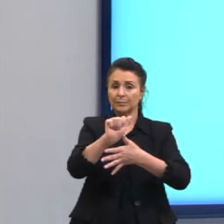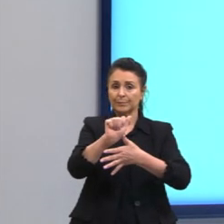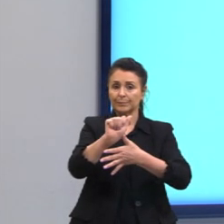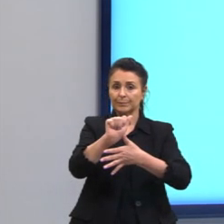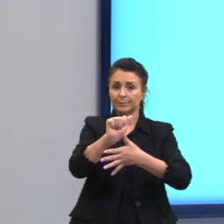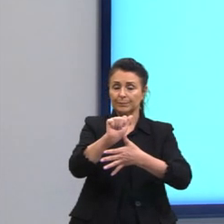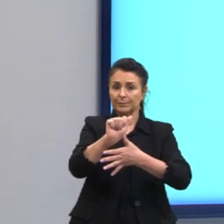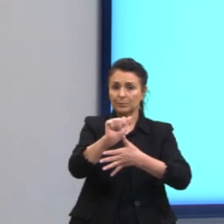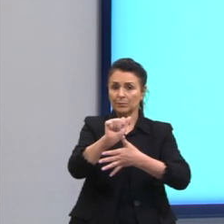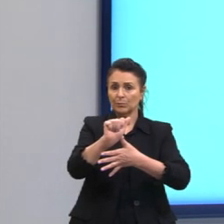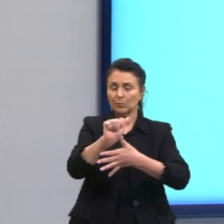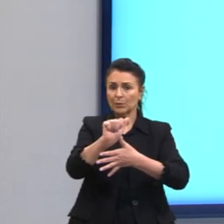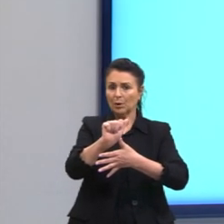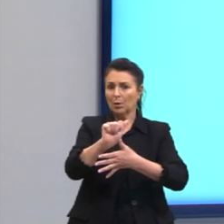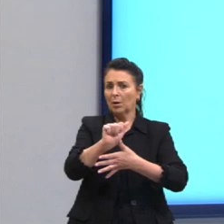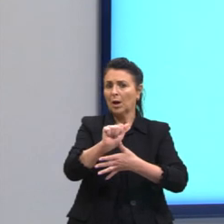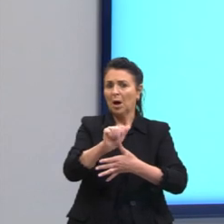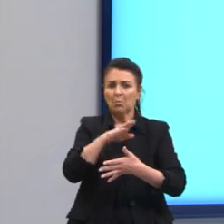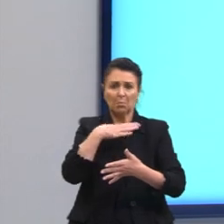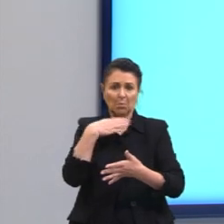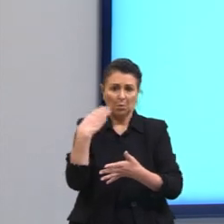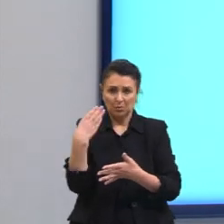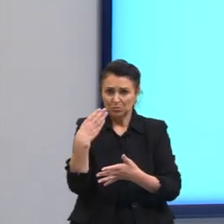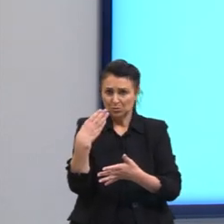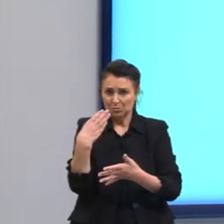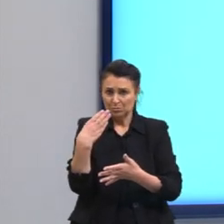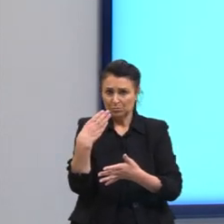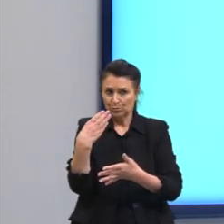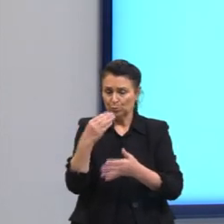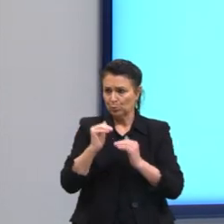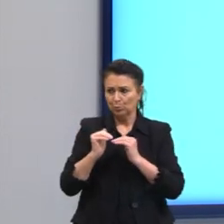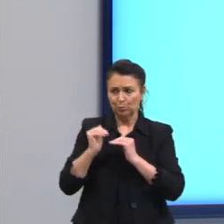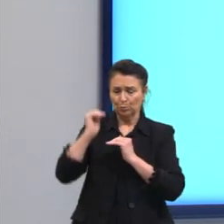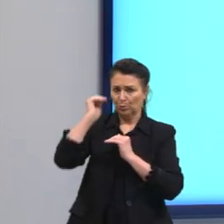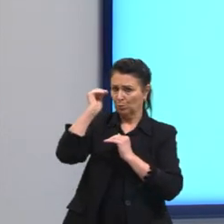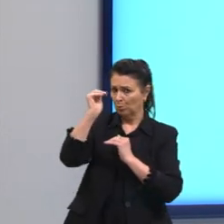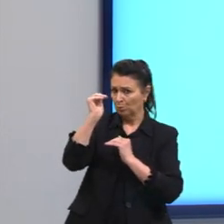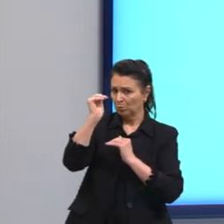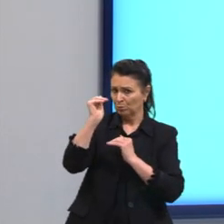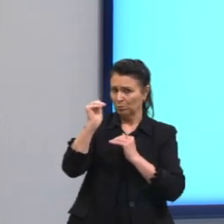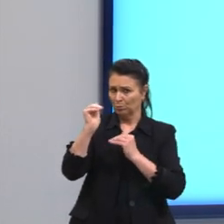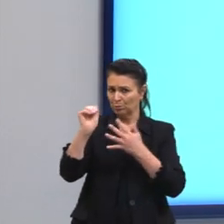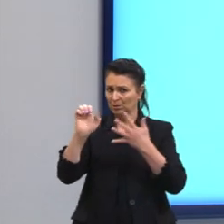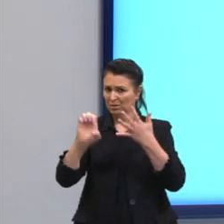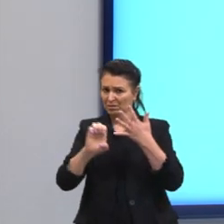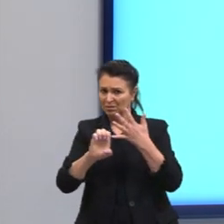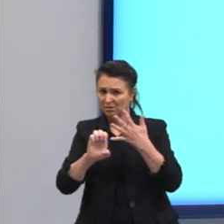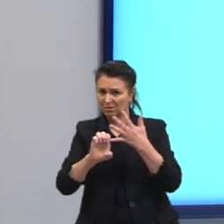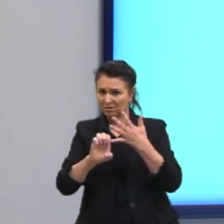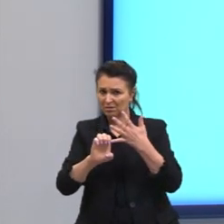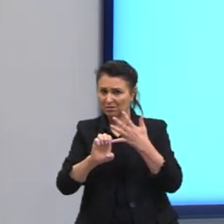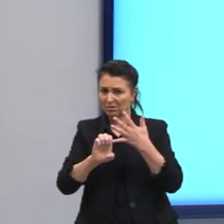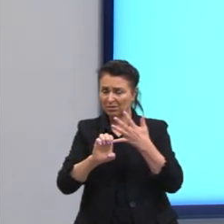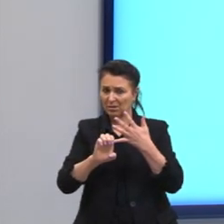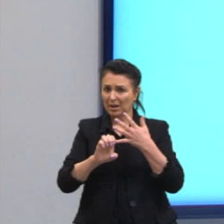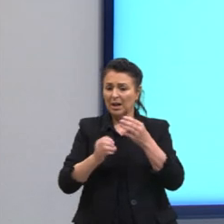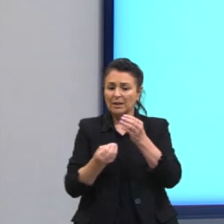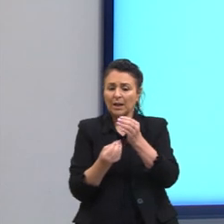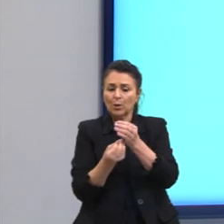morte do indivíduo adulto. Letra B, redução da eclosão dos ovos.